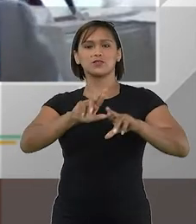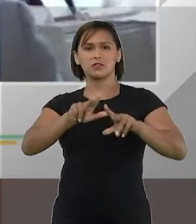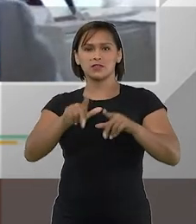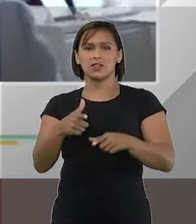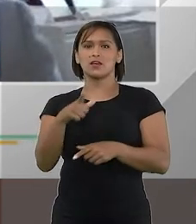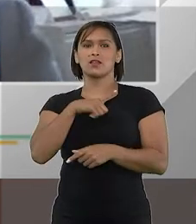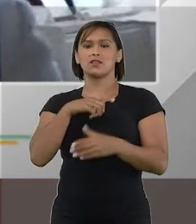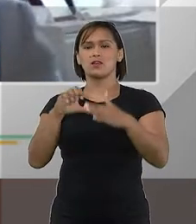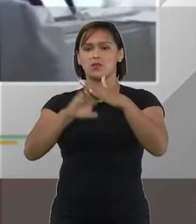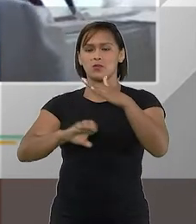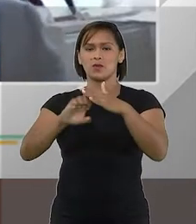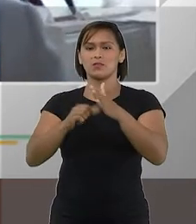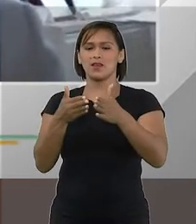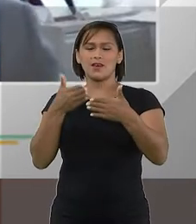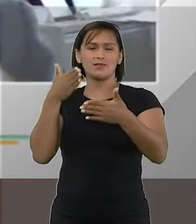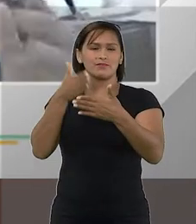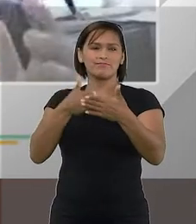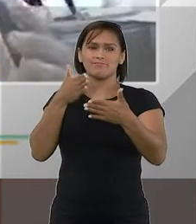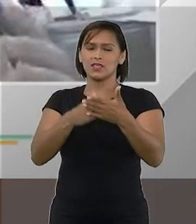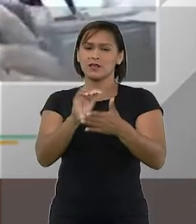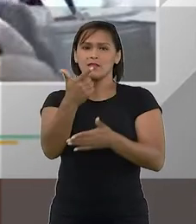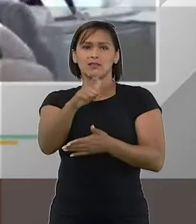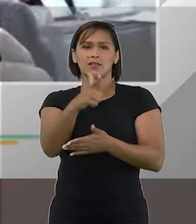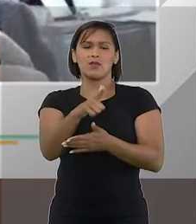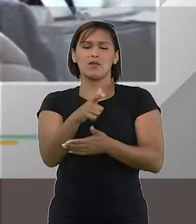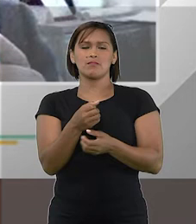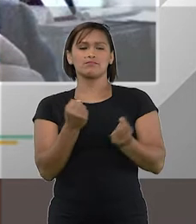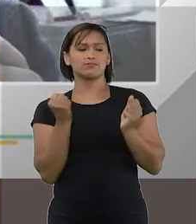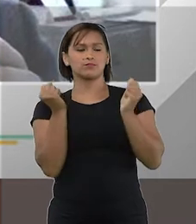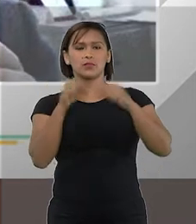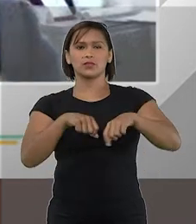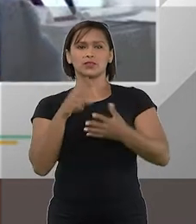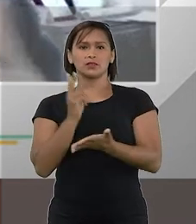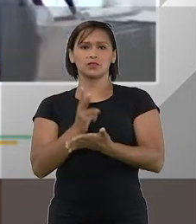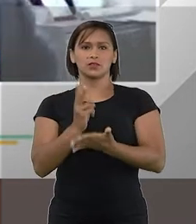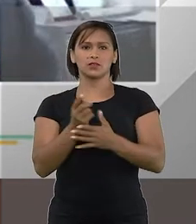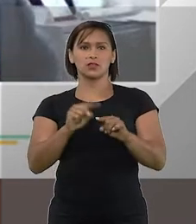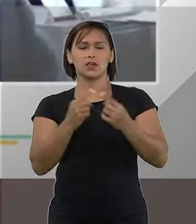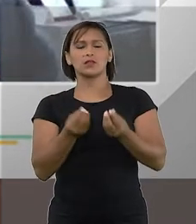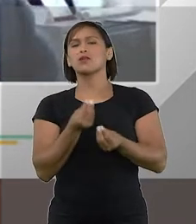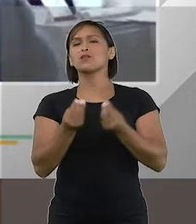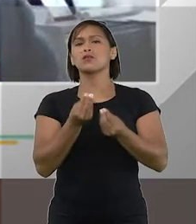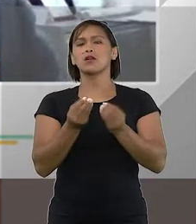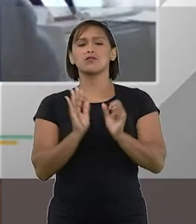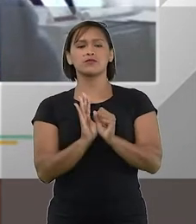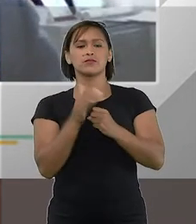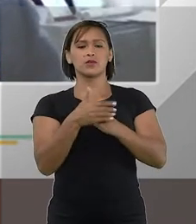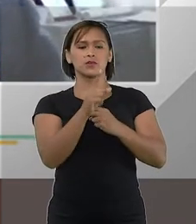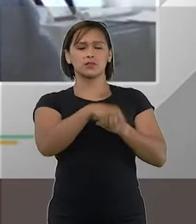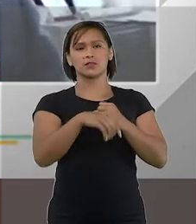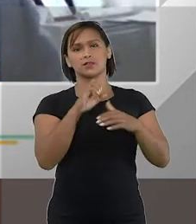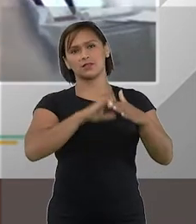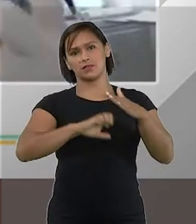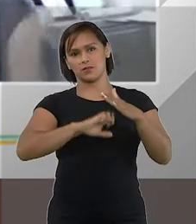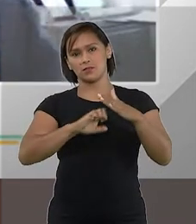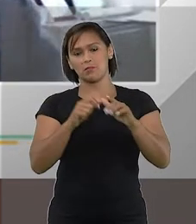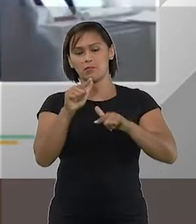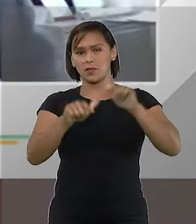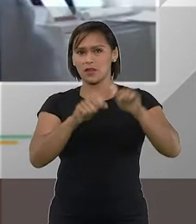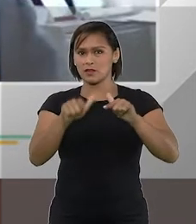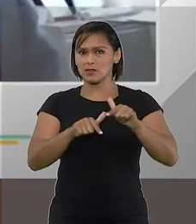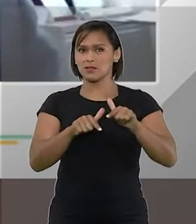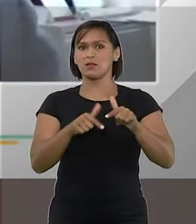na falência nós temos uma empresa inviável, ela não tem mais condições de prosseguir, então de que maneira nós vamos proteger os